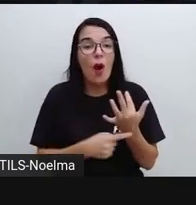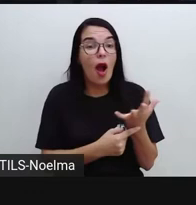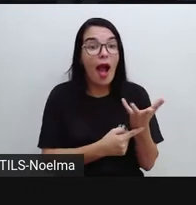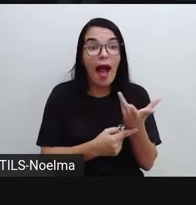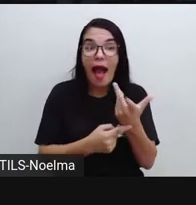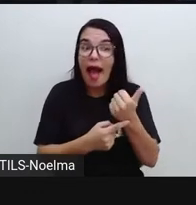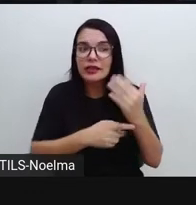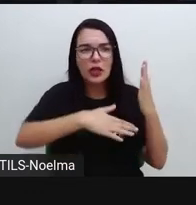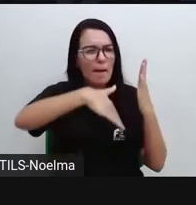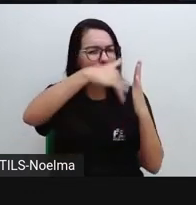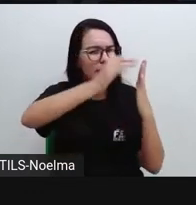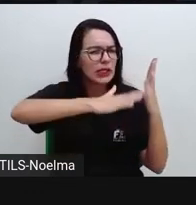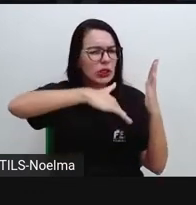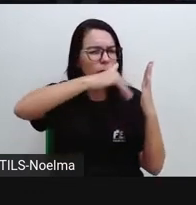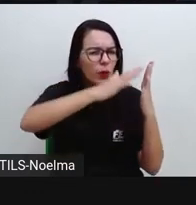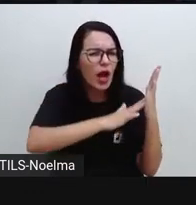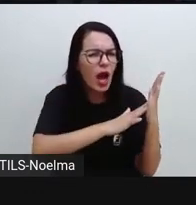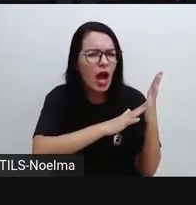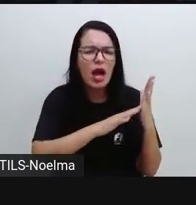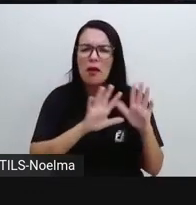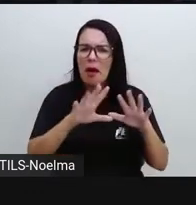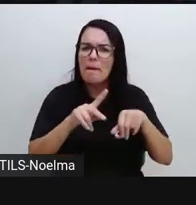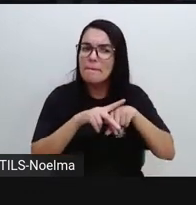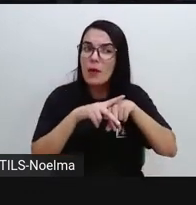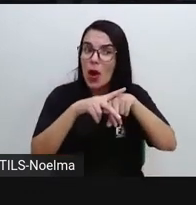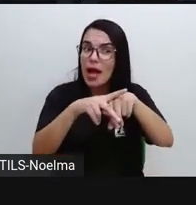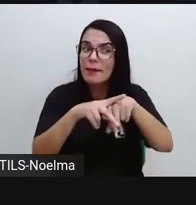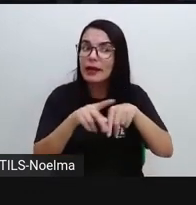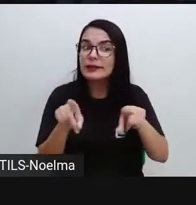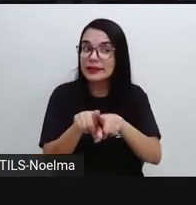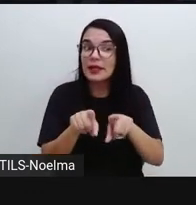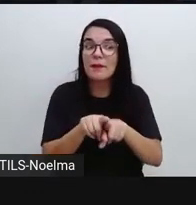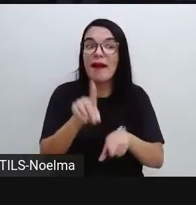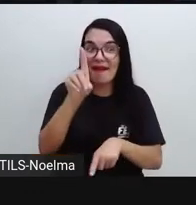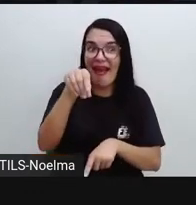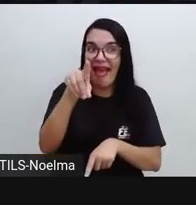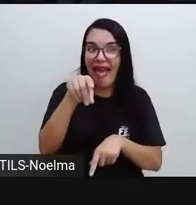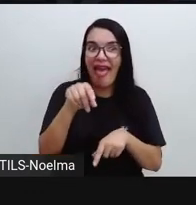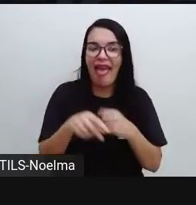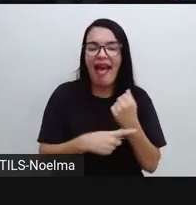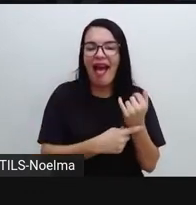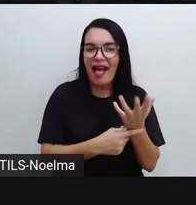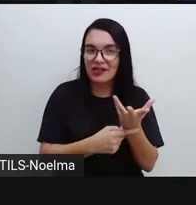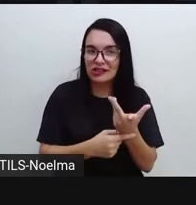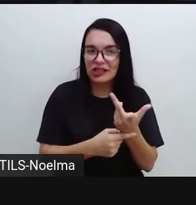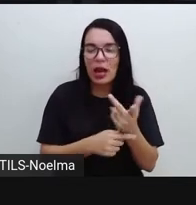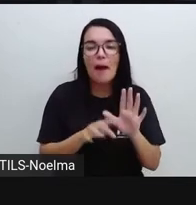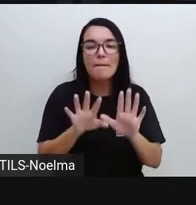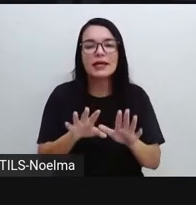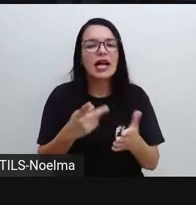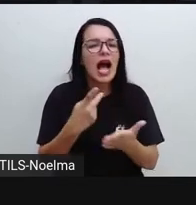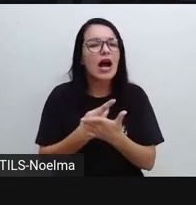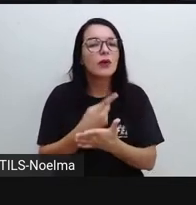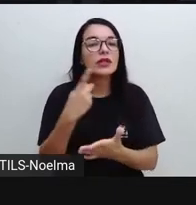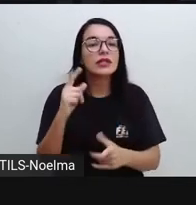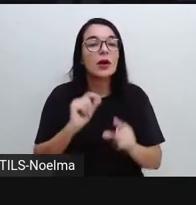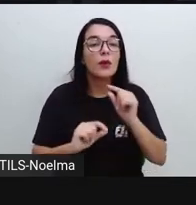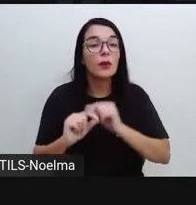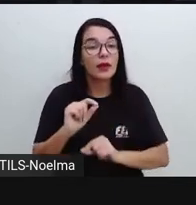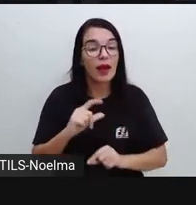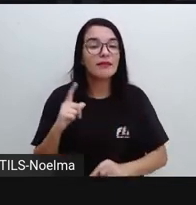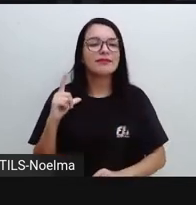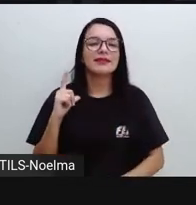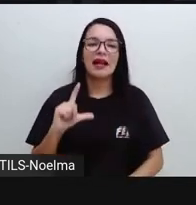pintura, vamos dizer assim, porque a poesia, o poema também é um estilo artístico, né? Aconteceu aí na